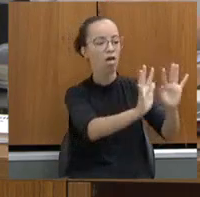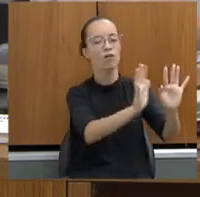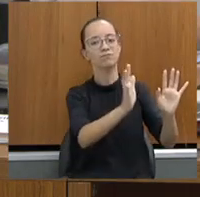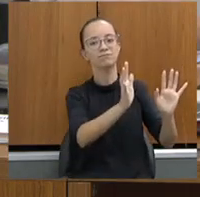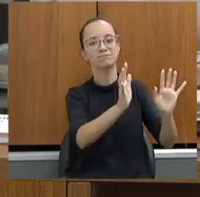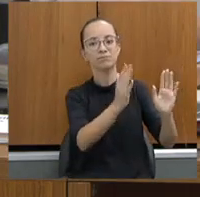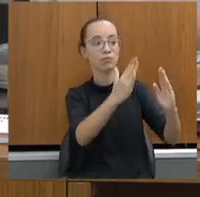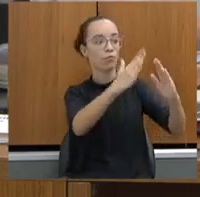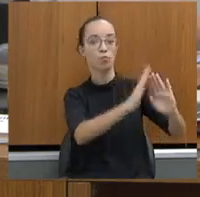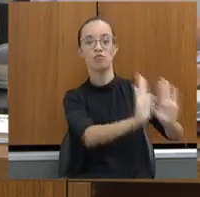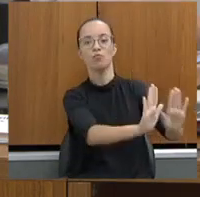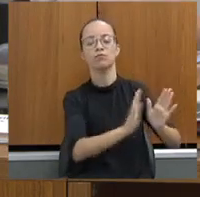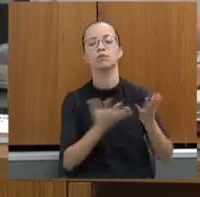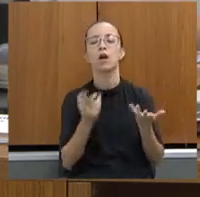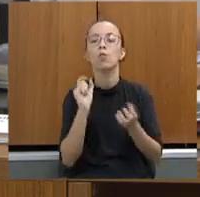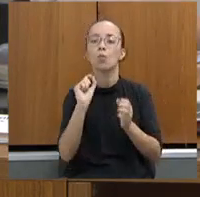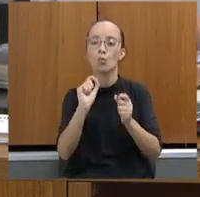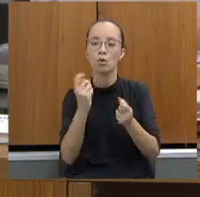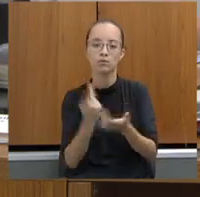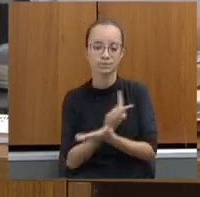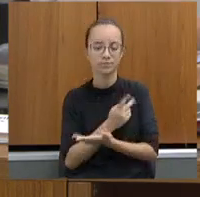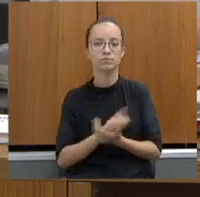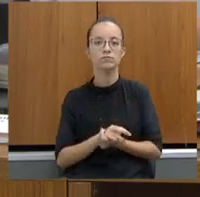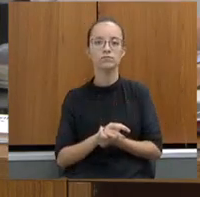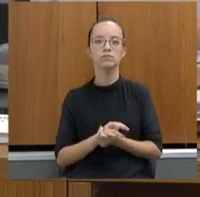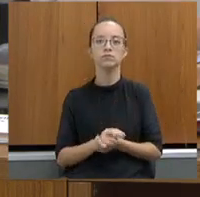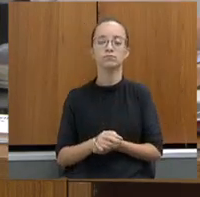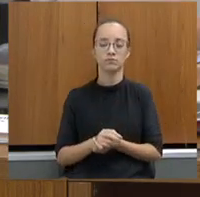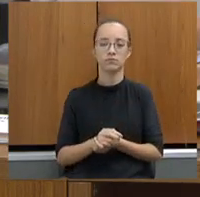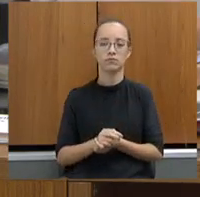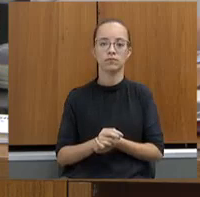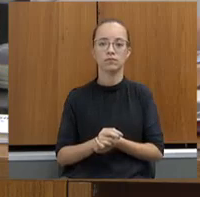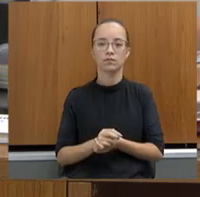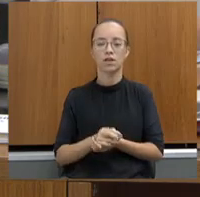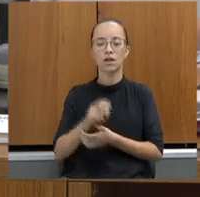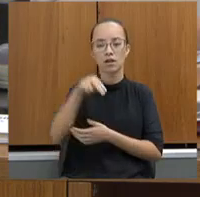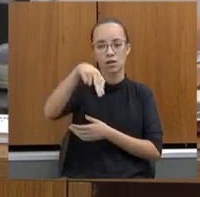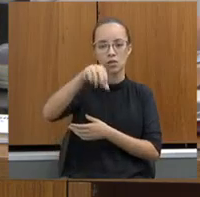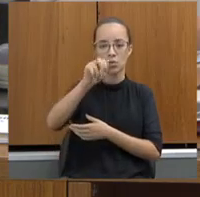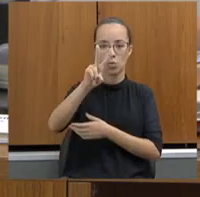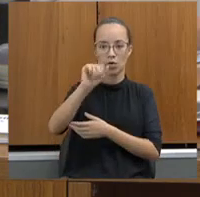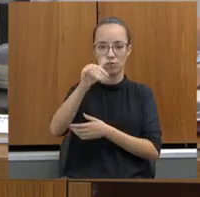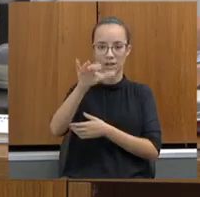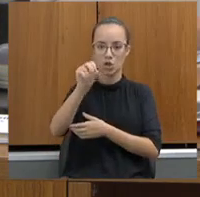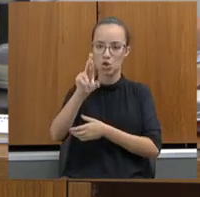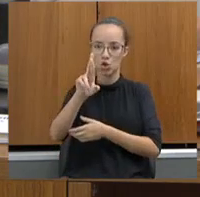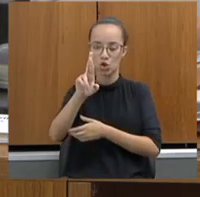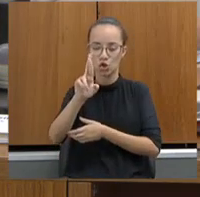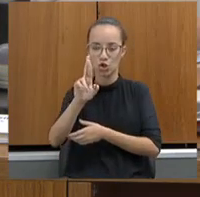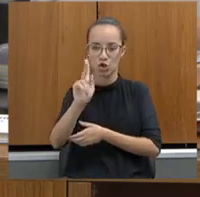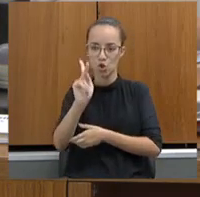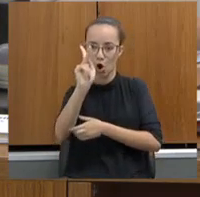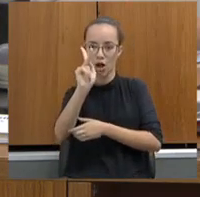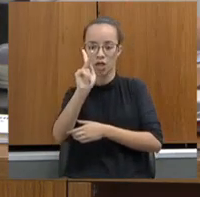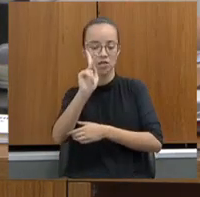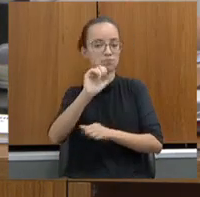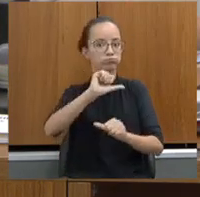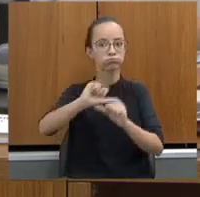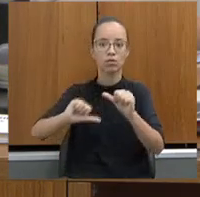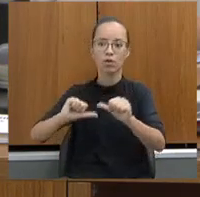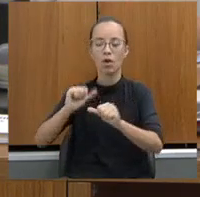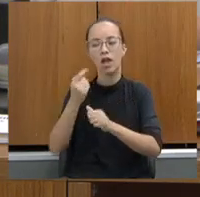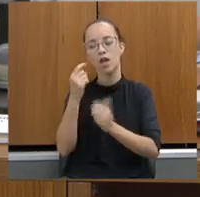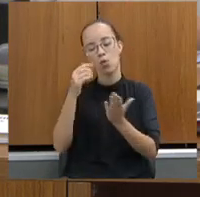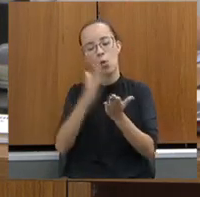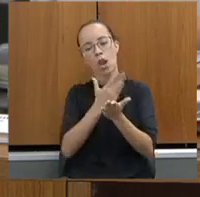então, o que aconteceu? Nova York mudou. Rodolfo Giuliani, eu li o livro dele e